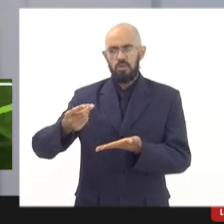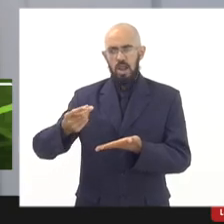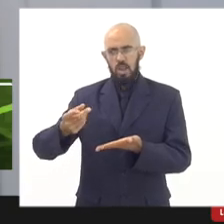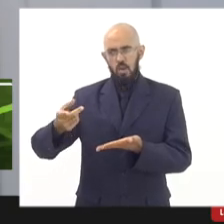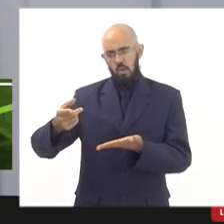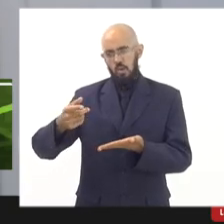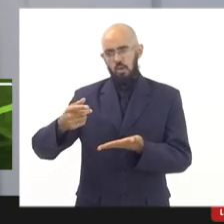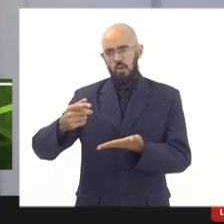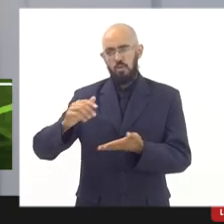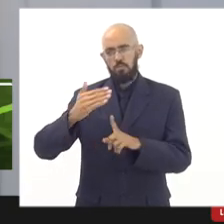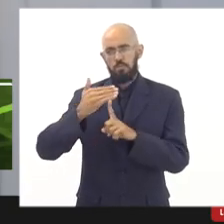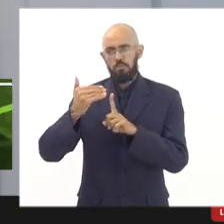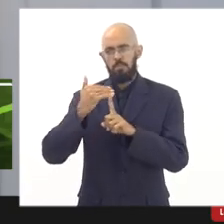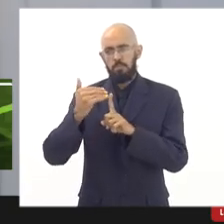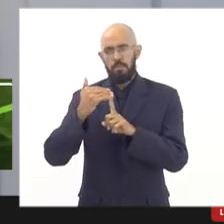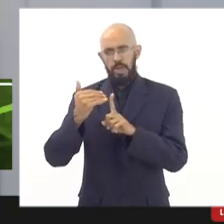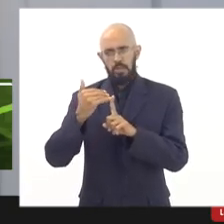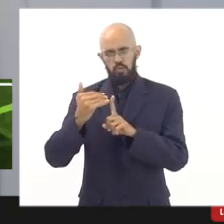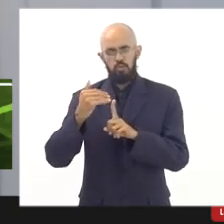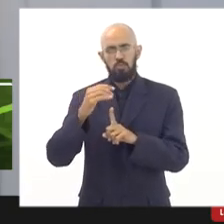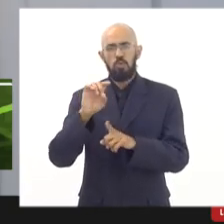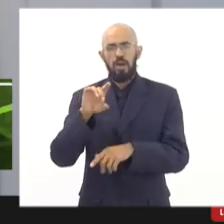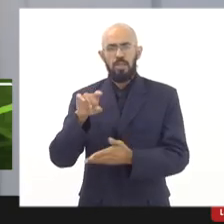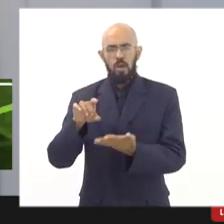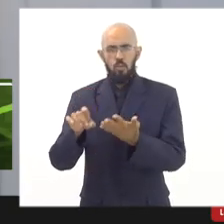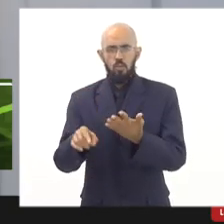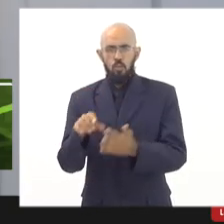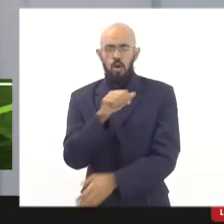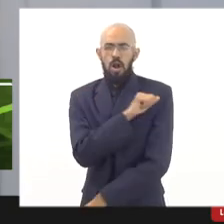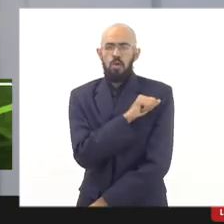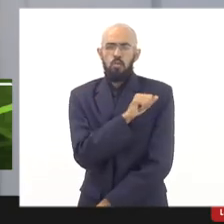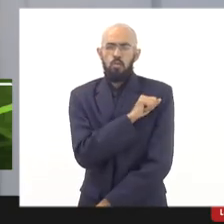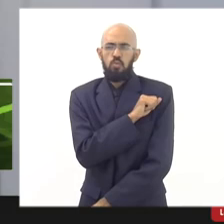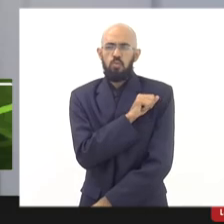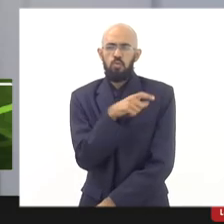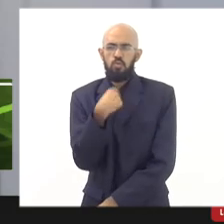cercado por unidade, por alunos, nós